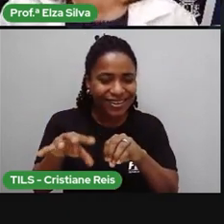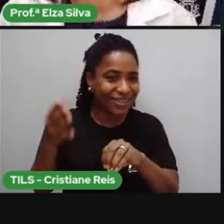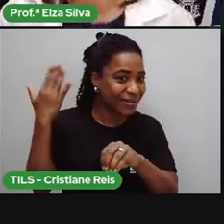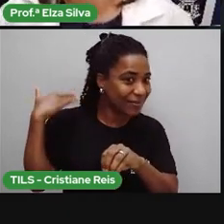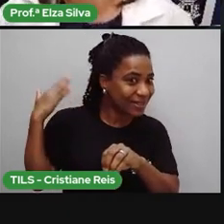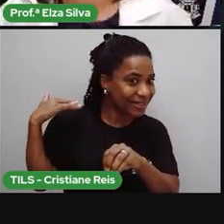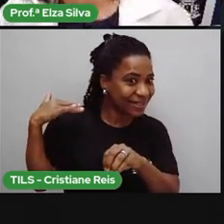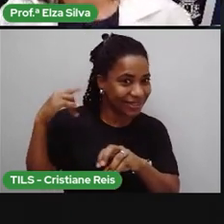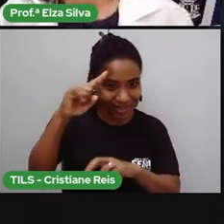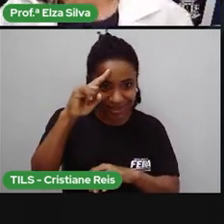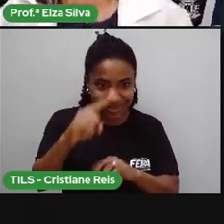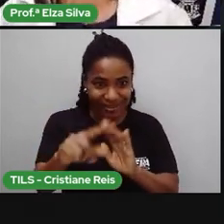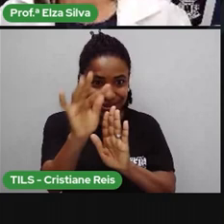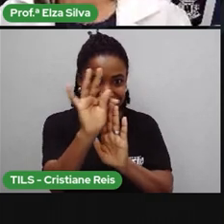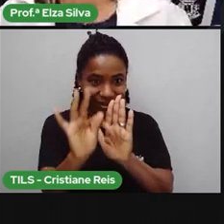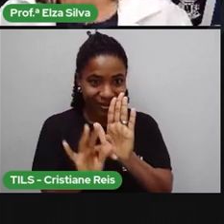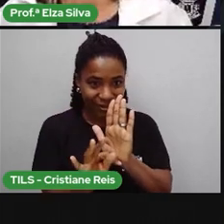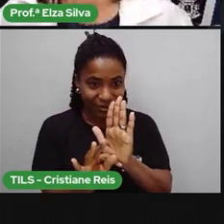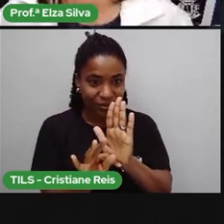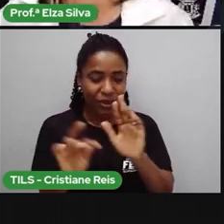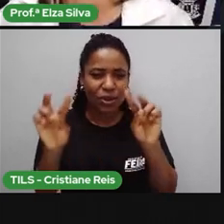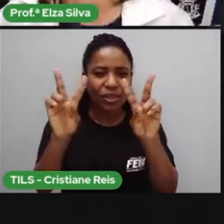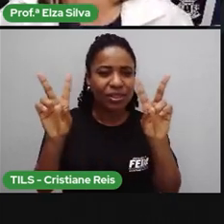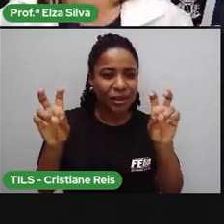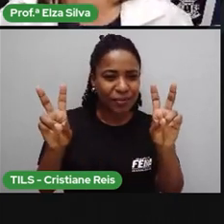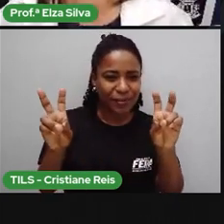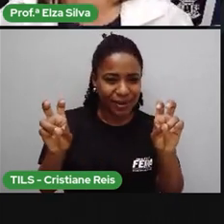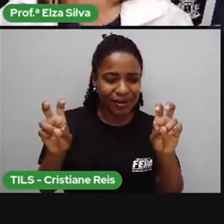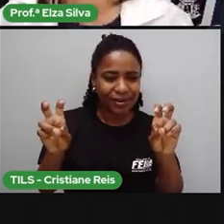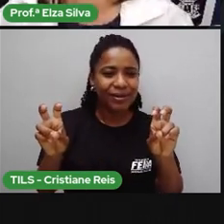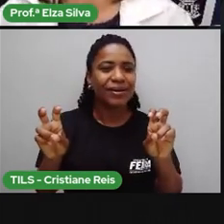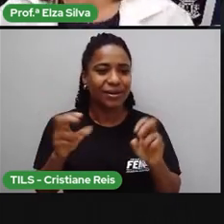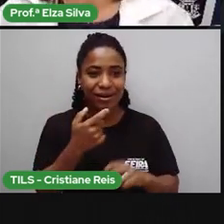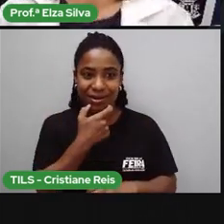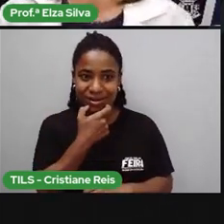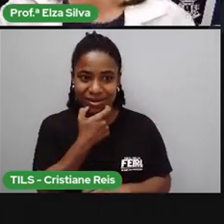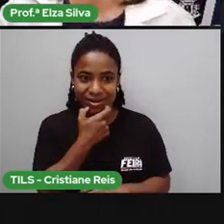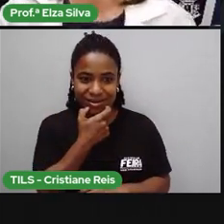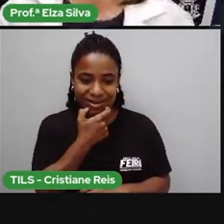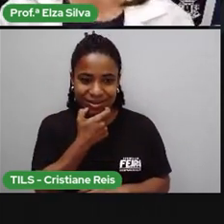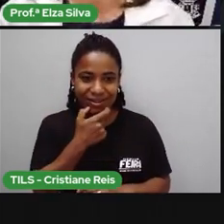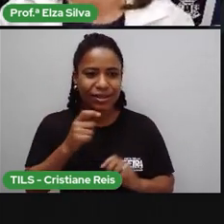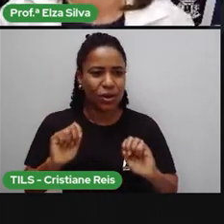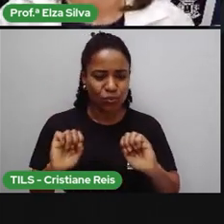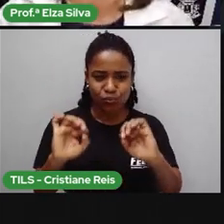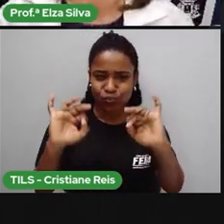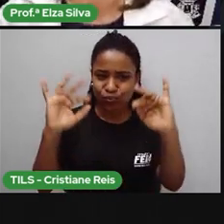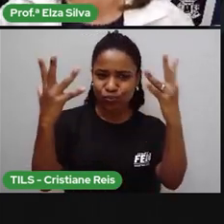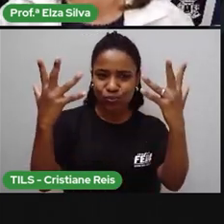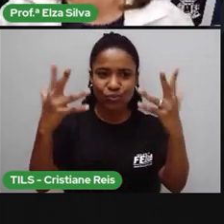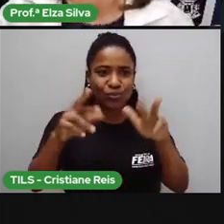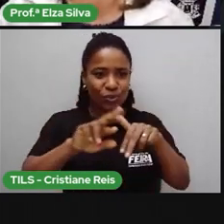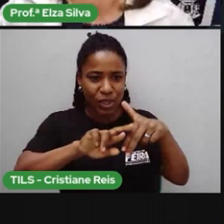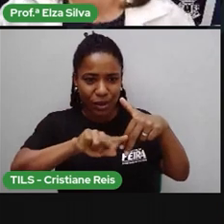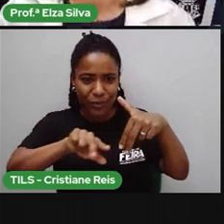O texto Celebrate Diversity. Celebre a diversidade.